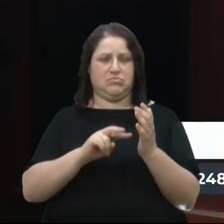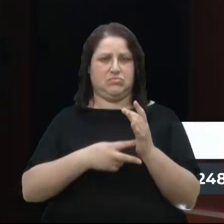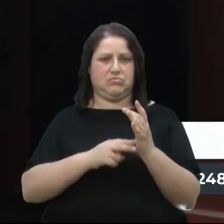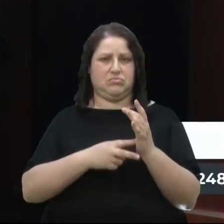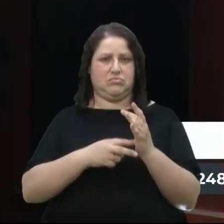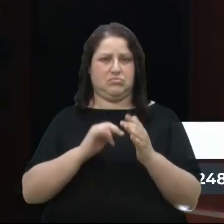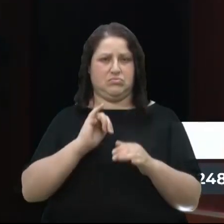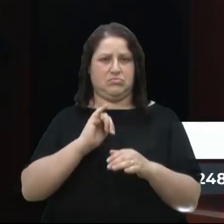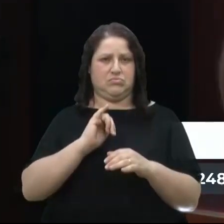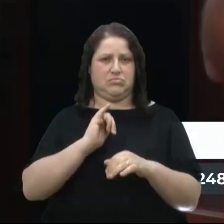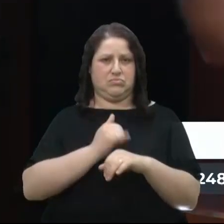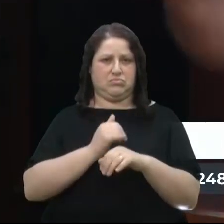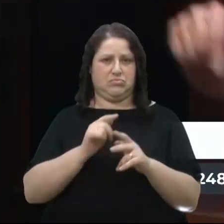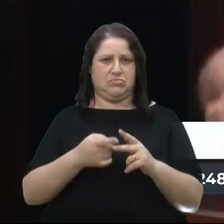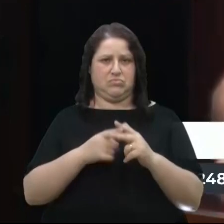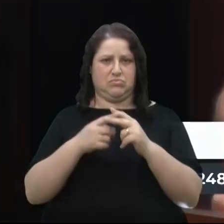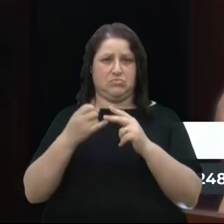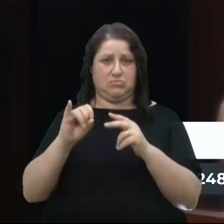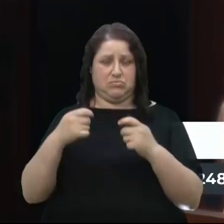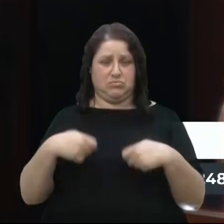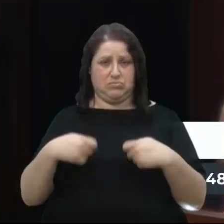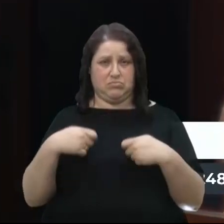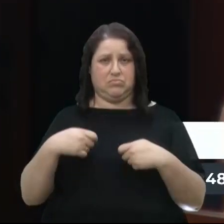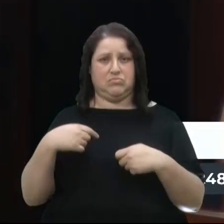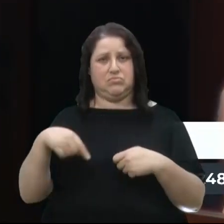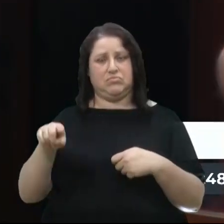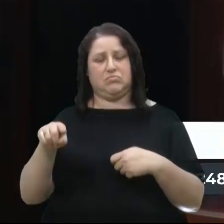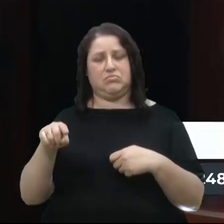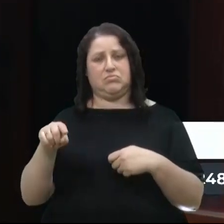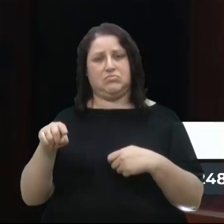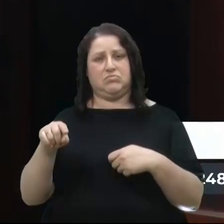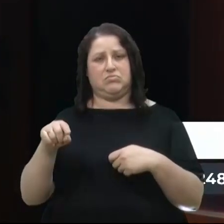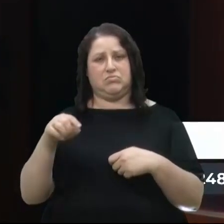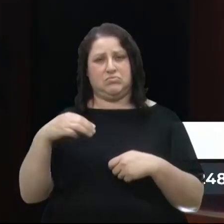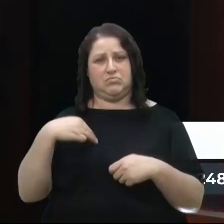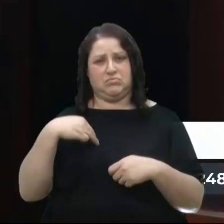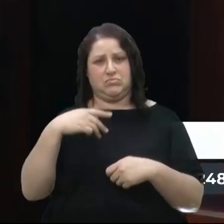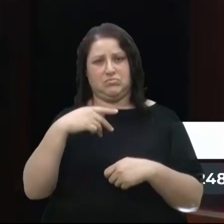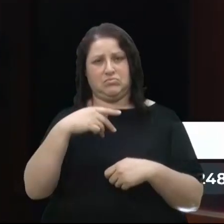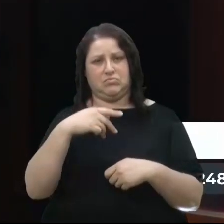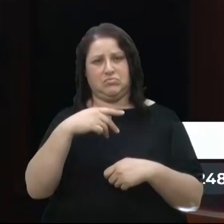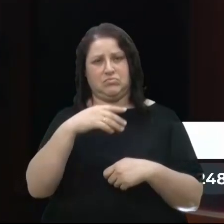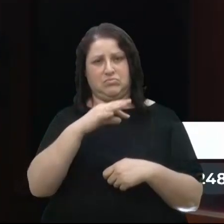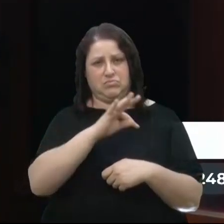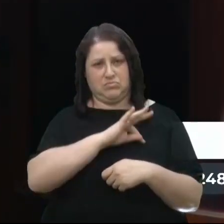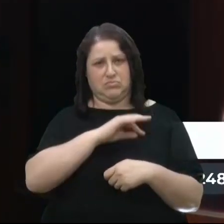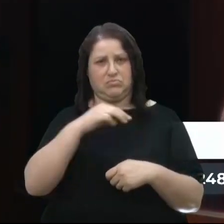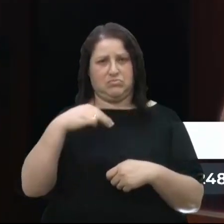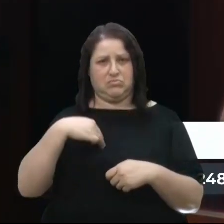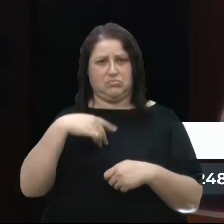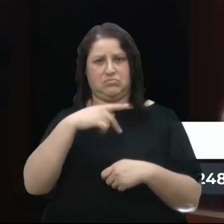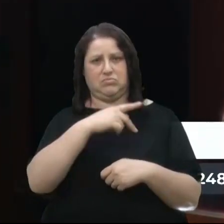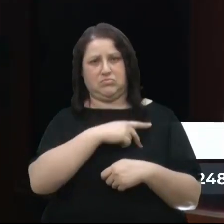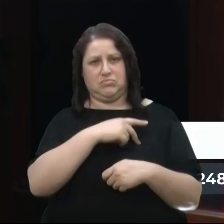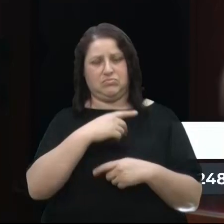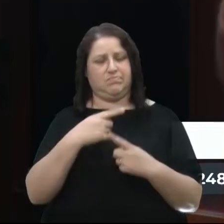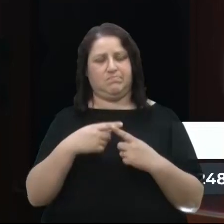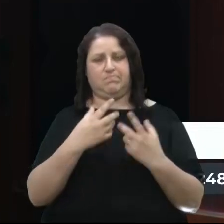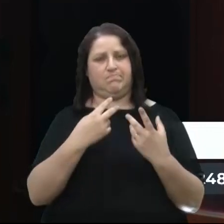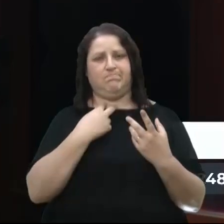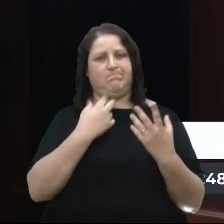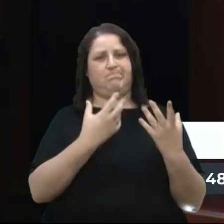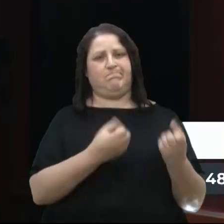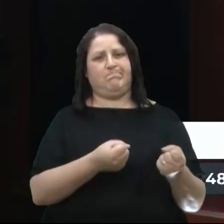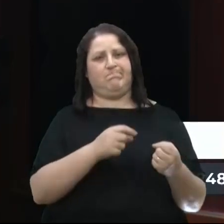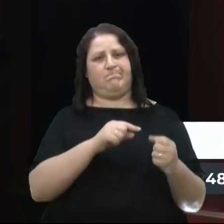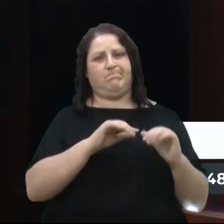metalúrgicos, se necessários, recorreremos ao Ministério do Trabalho, ao Ministério Público, porque é inadmissível esse tipo de atitude. Deixem